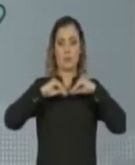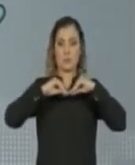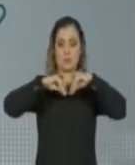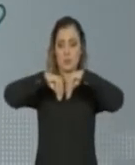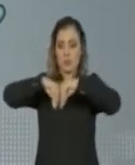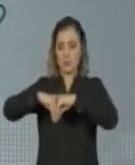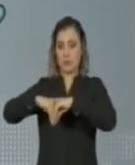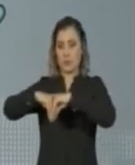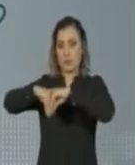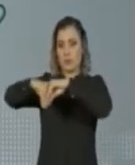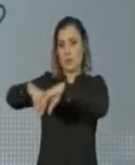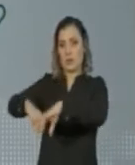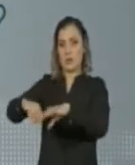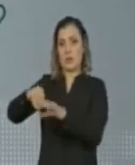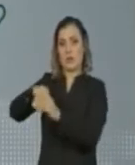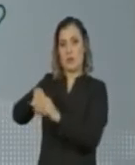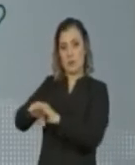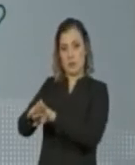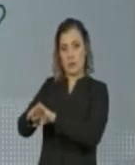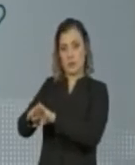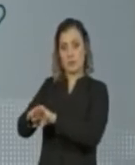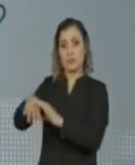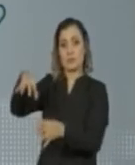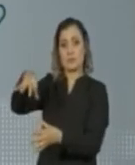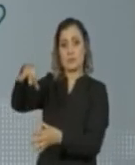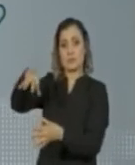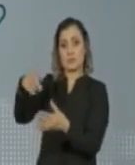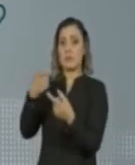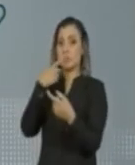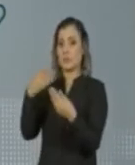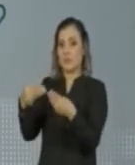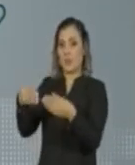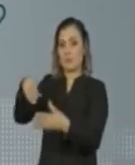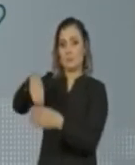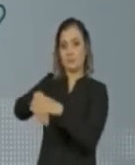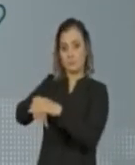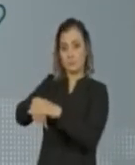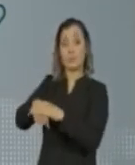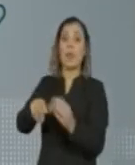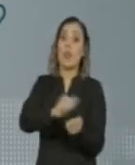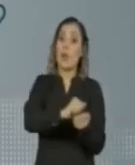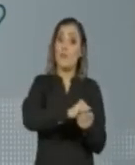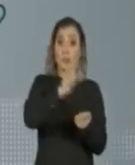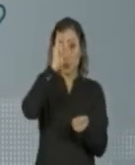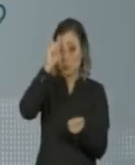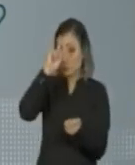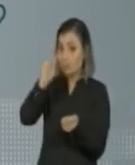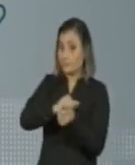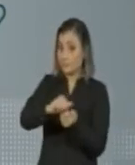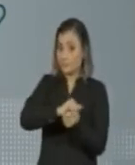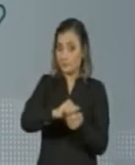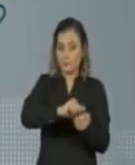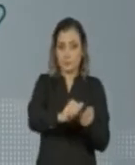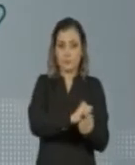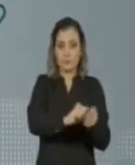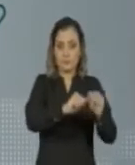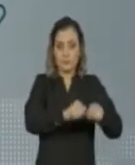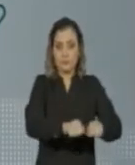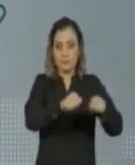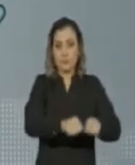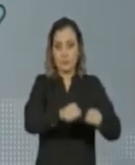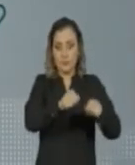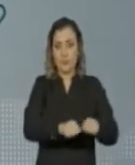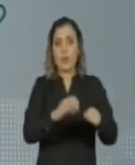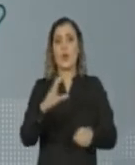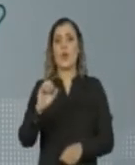pois é o mais contaminado. E armazene em um saquinho. A lavagem deve ser diária. Deixe de molho em água sanitária